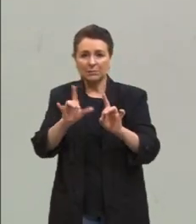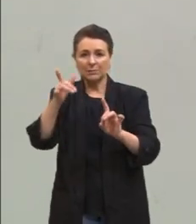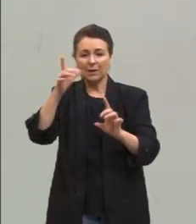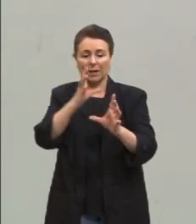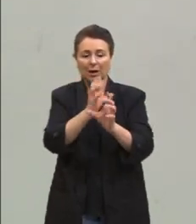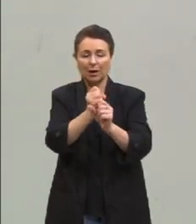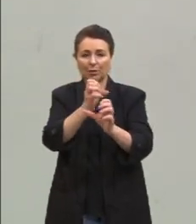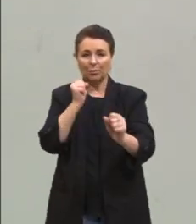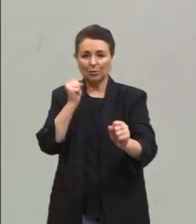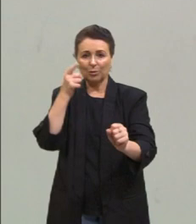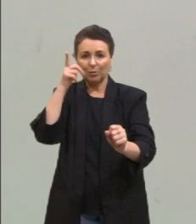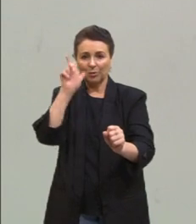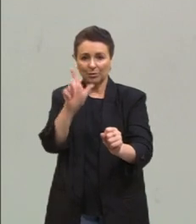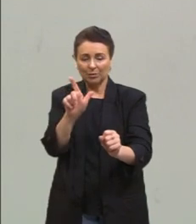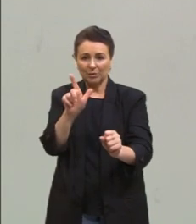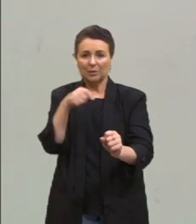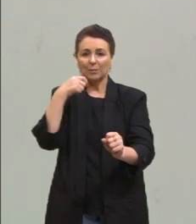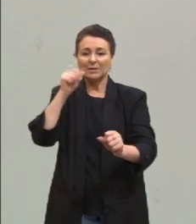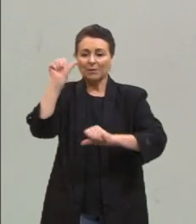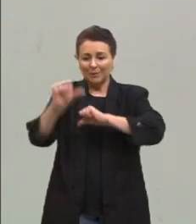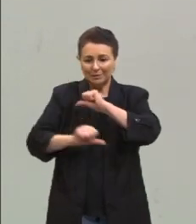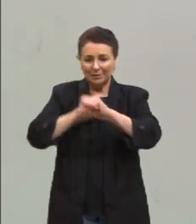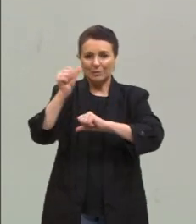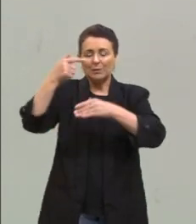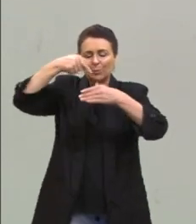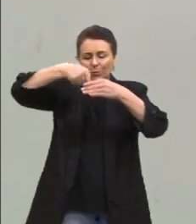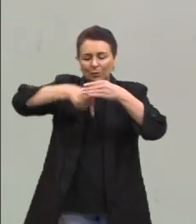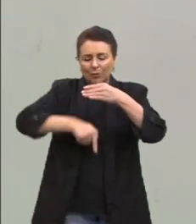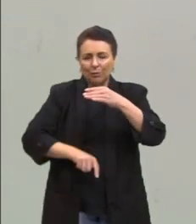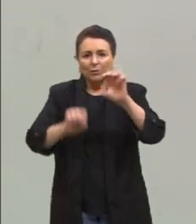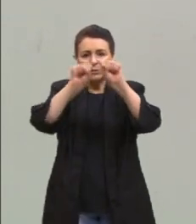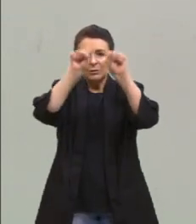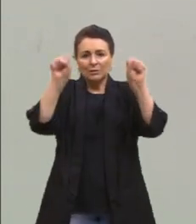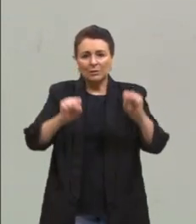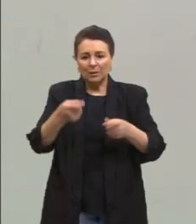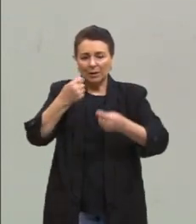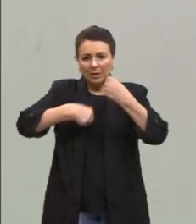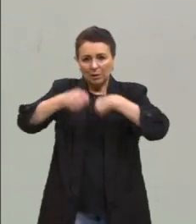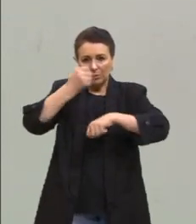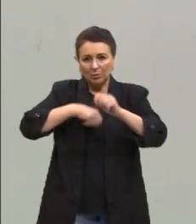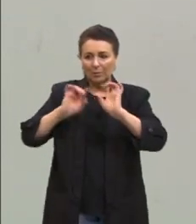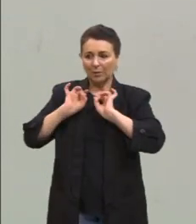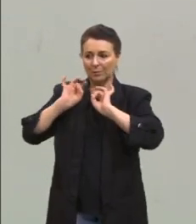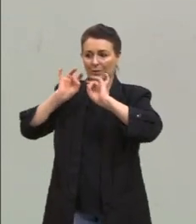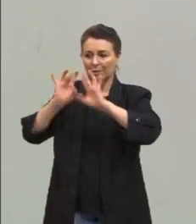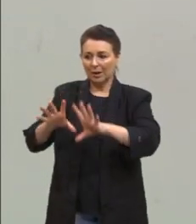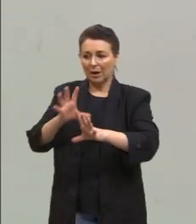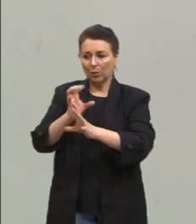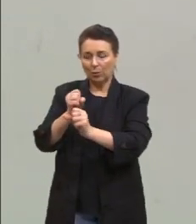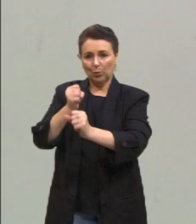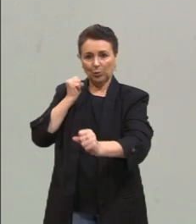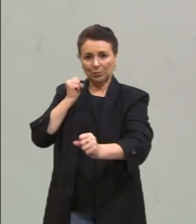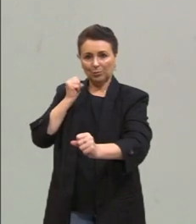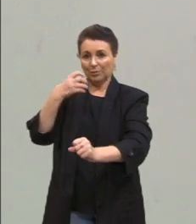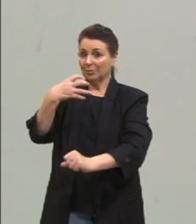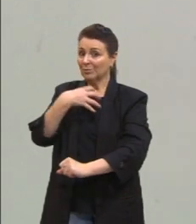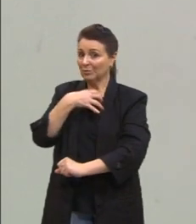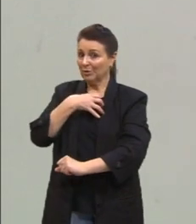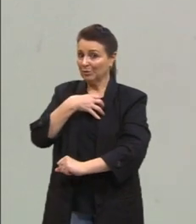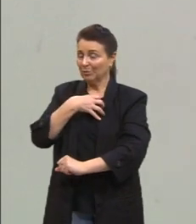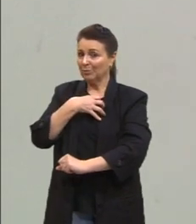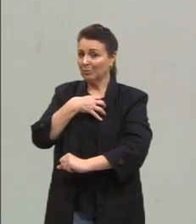Então, a gente precisaria de uma transformação radical no nosso sistema econômico, abandonar a lógica do lucro, que seria, de certa forma,